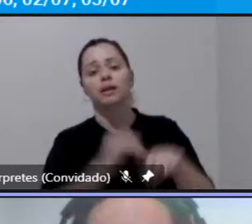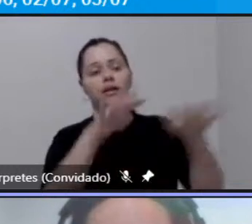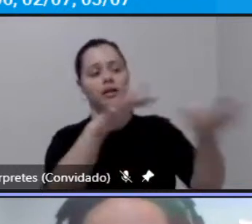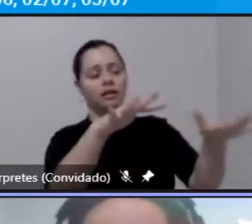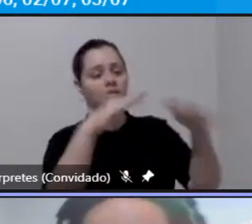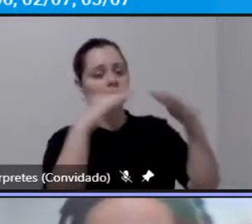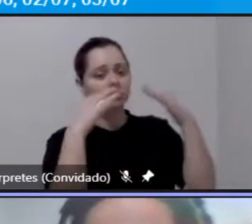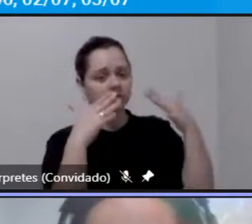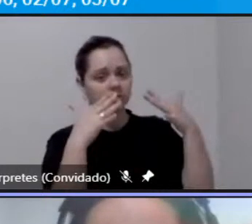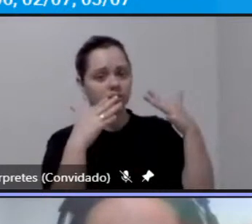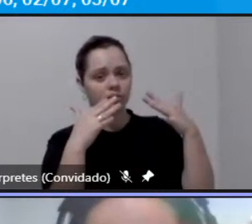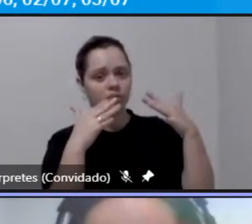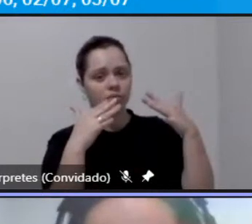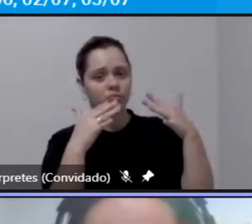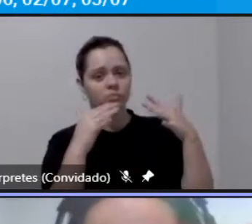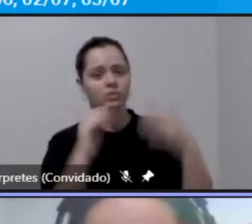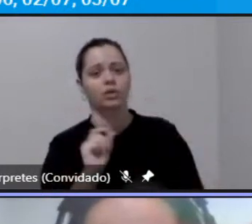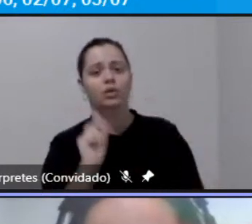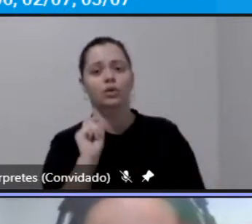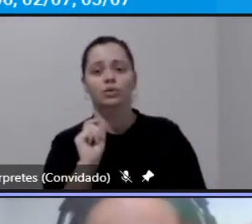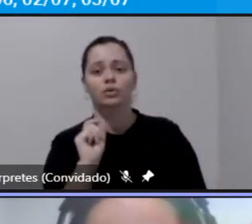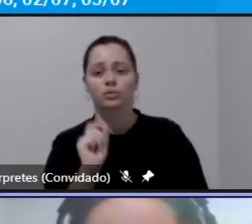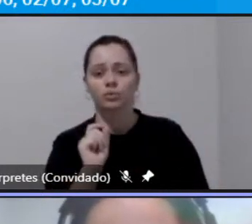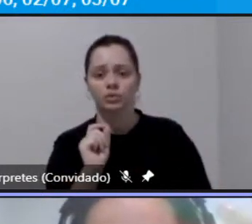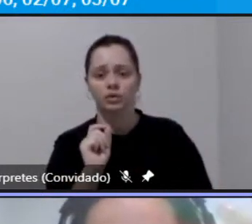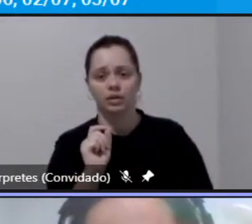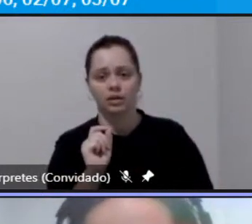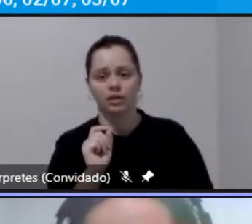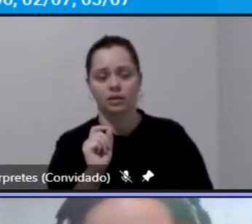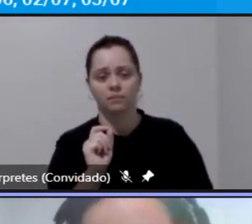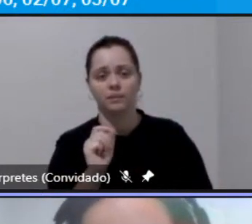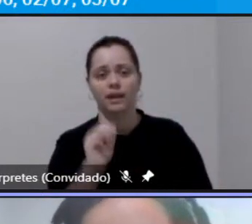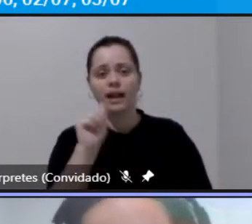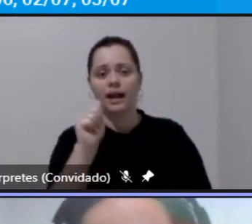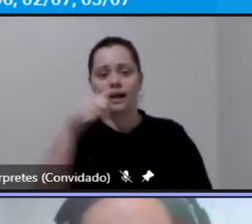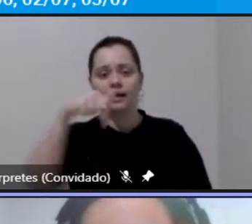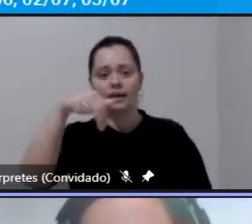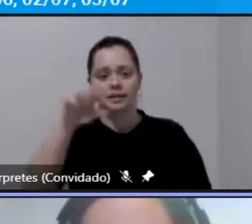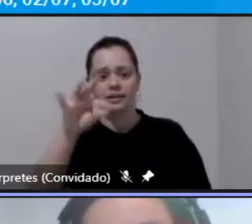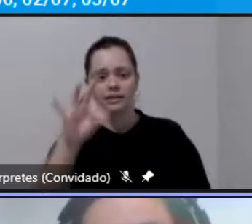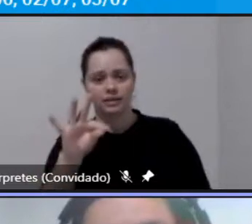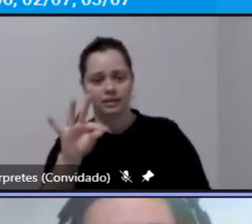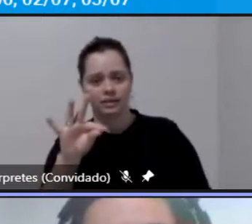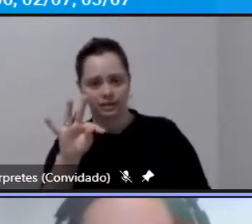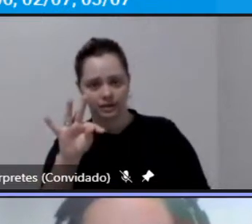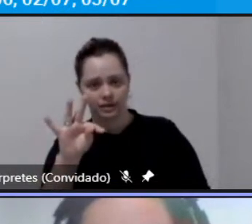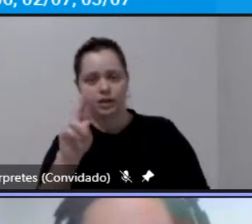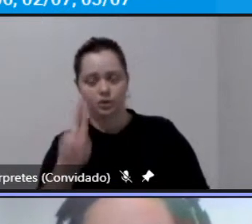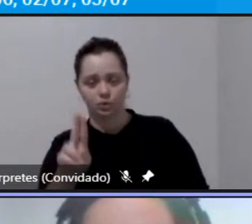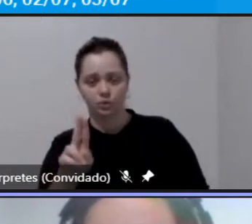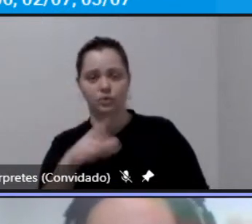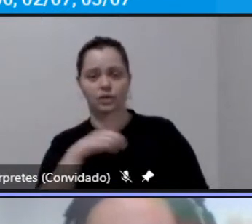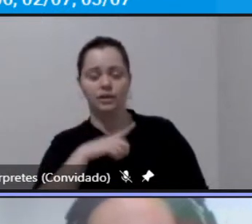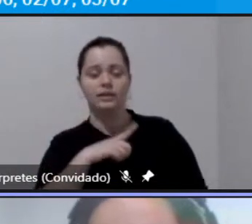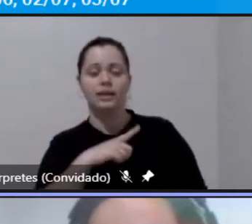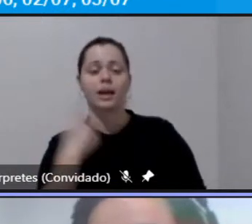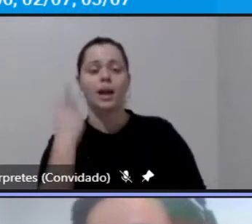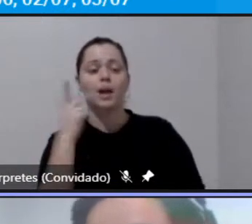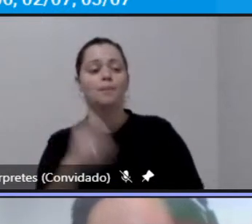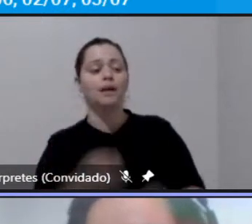a empresa a a MTU entende como oferta